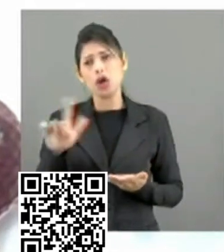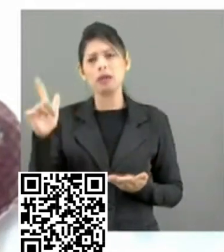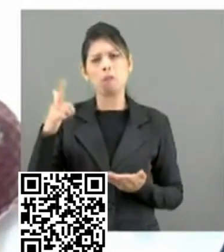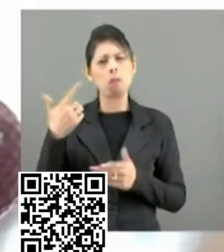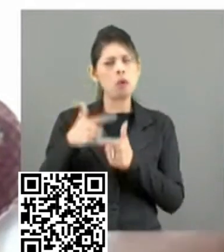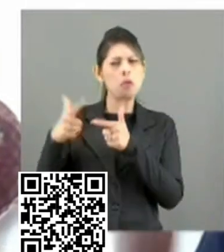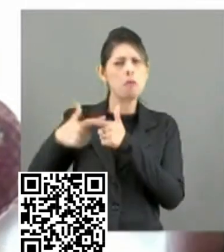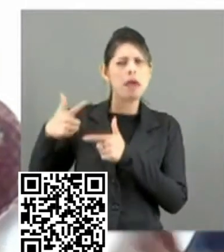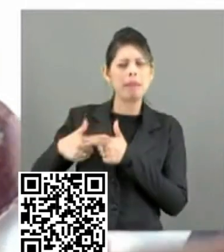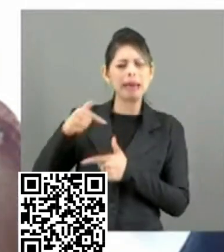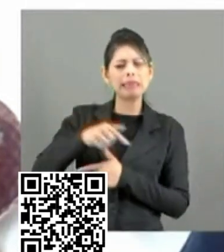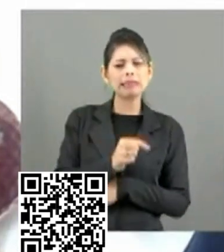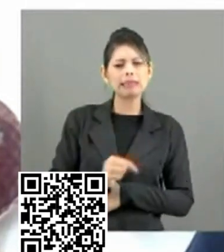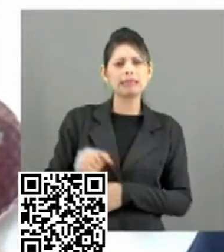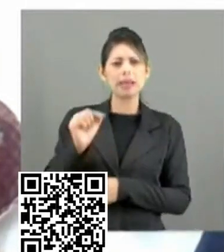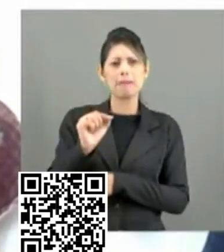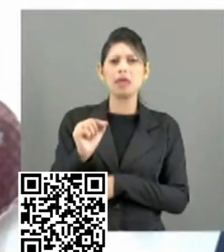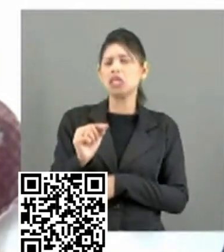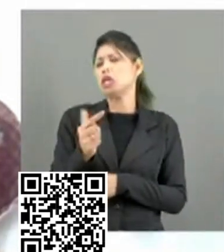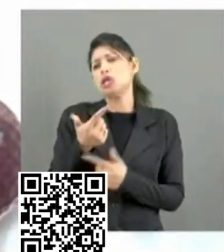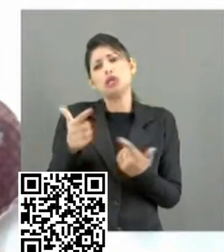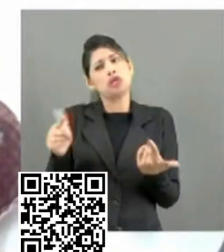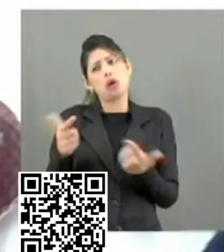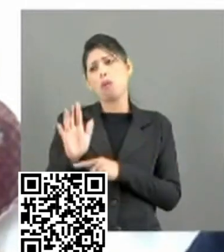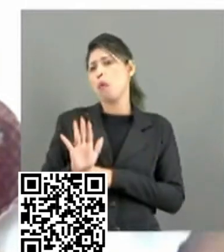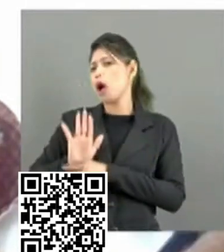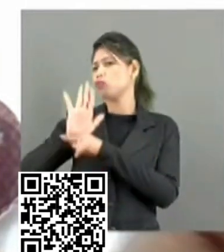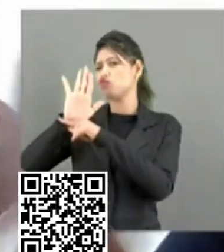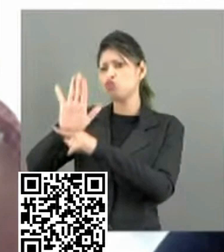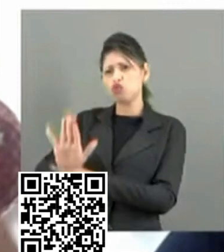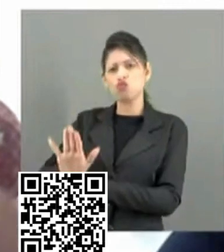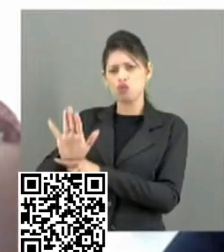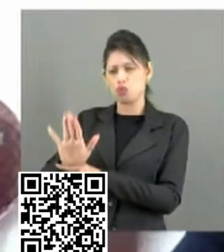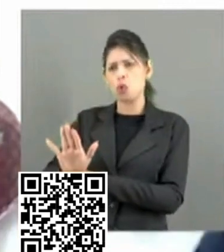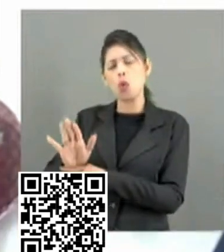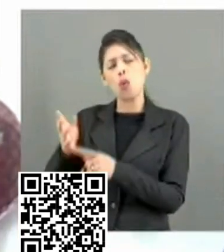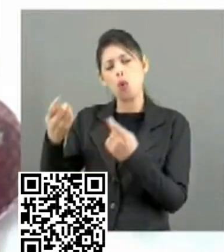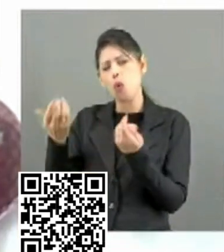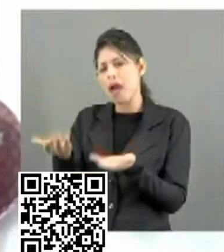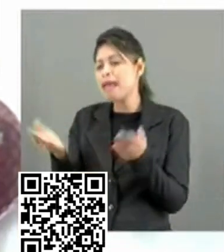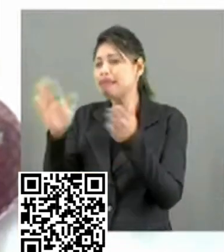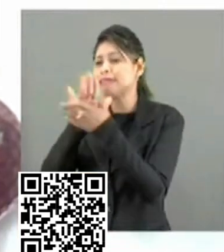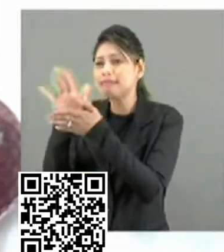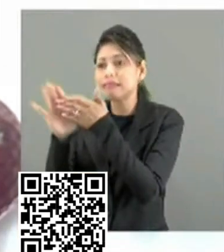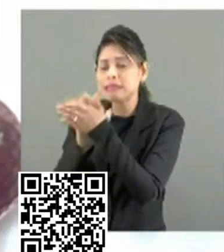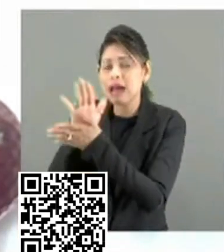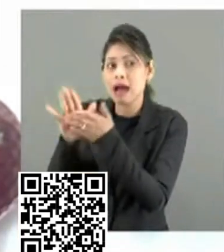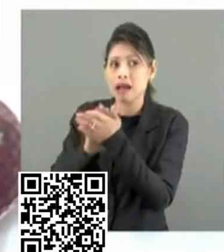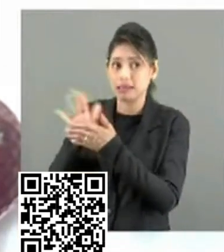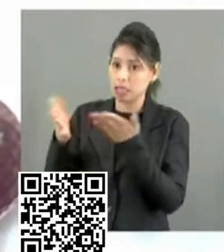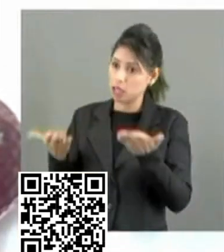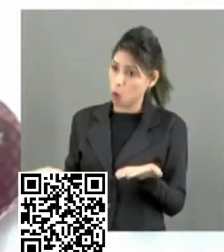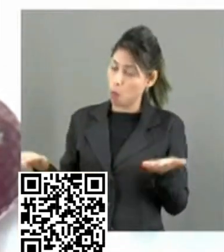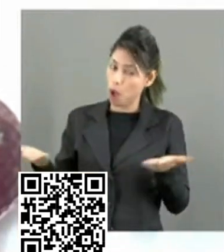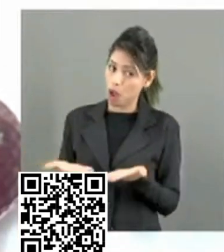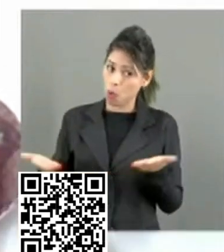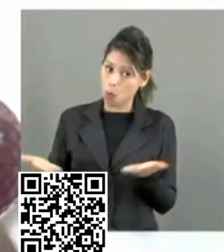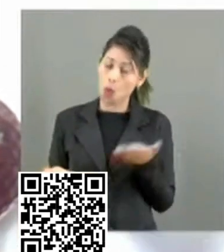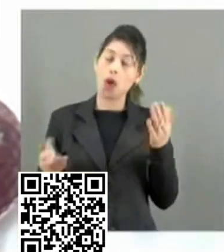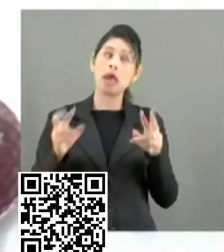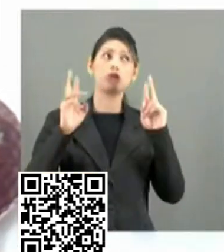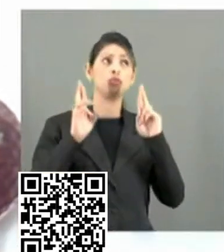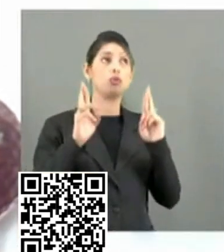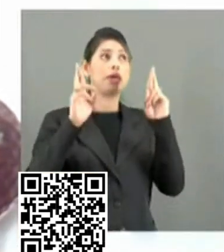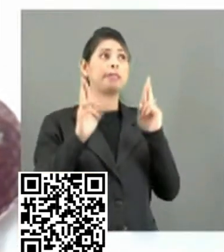e que não fez a sua parte e não deu o devido custeio. E nós esperamos que o atual governo federal possa